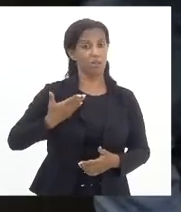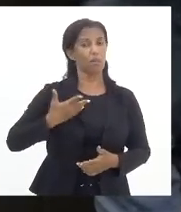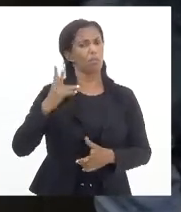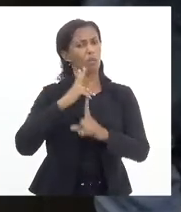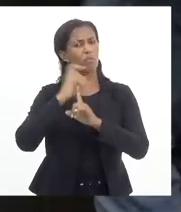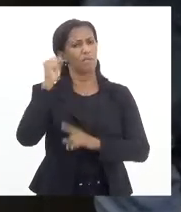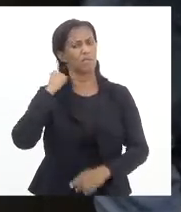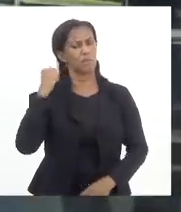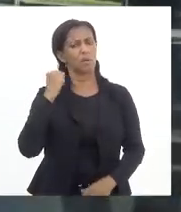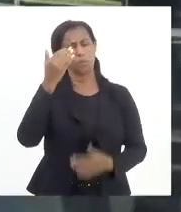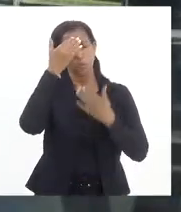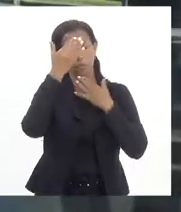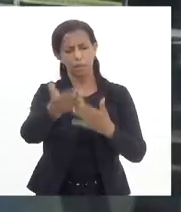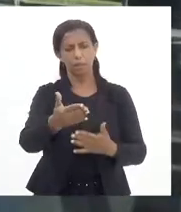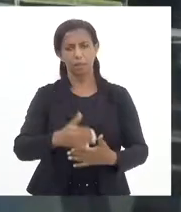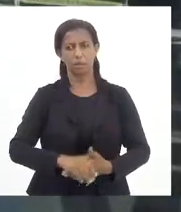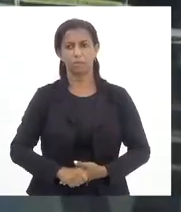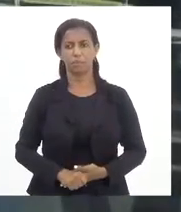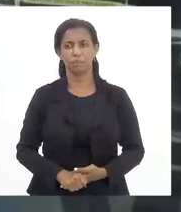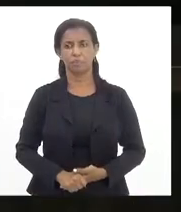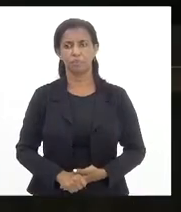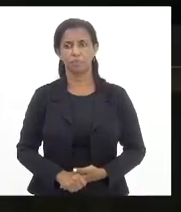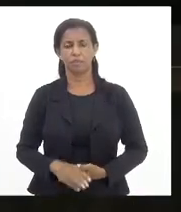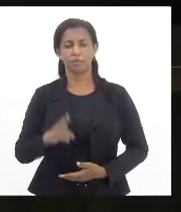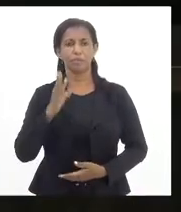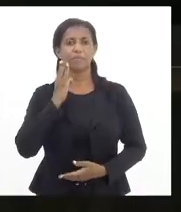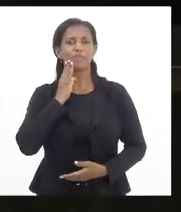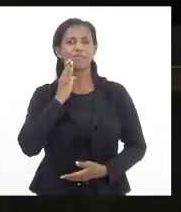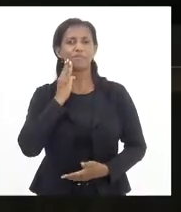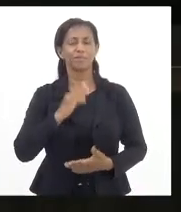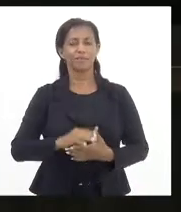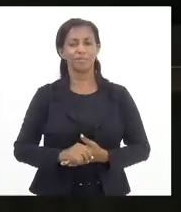vencer. Muito obrigado, presidente. Deputado Valdeque Carneiro, por favor.